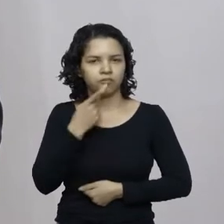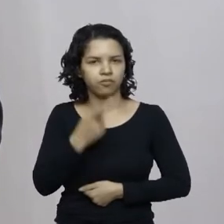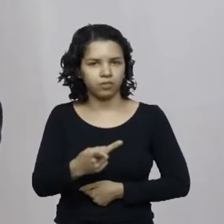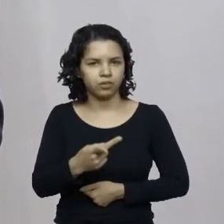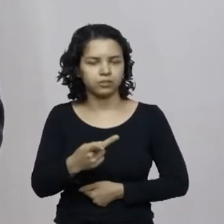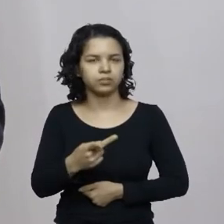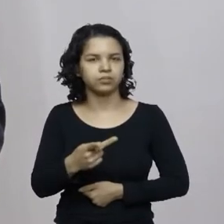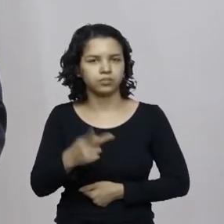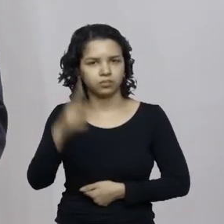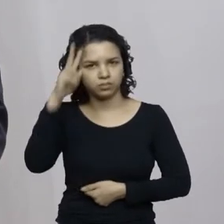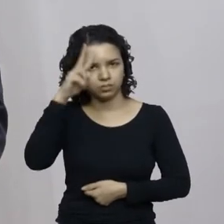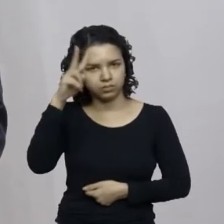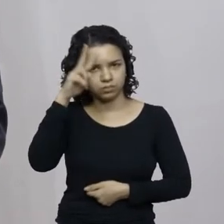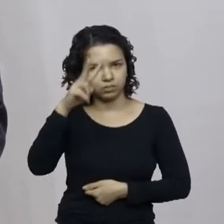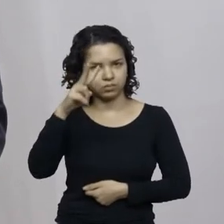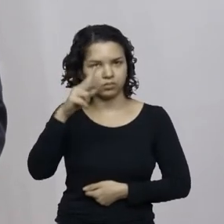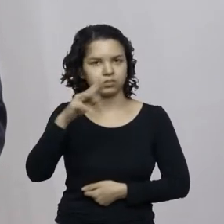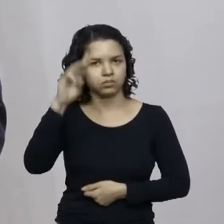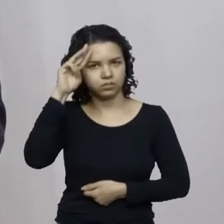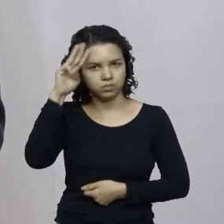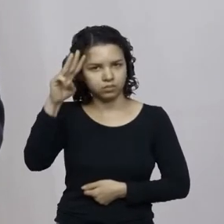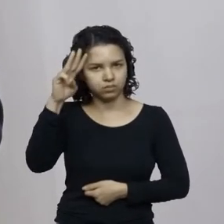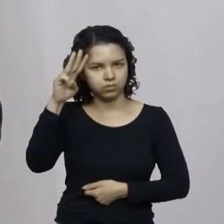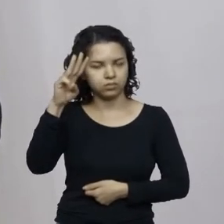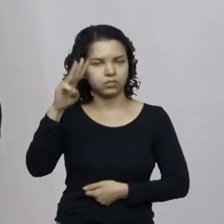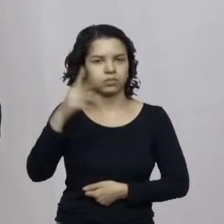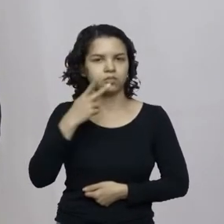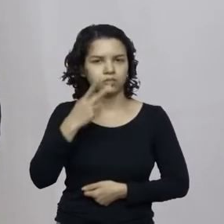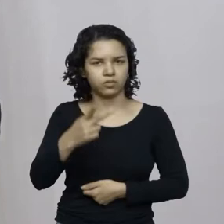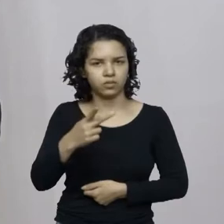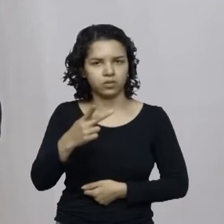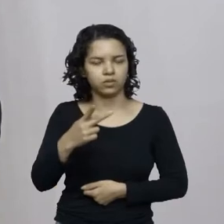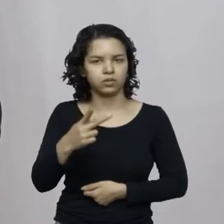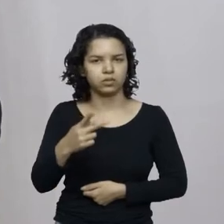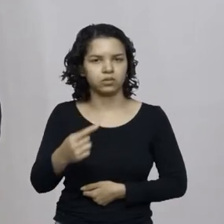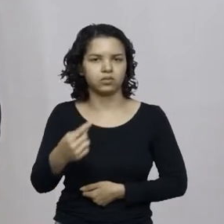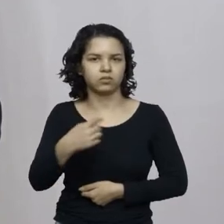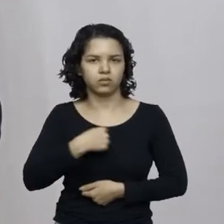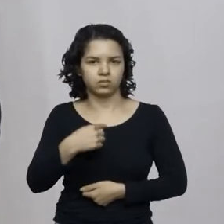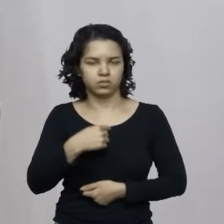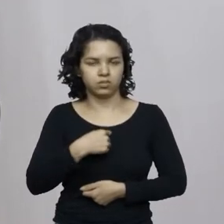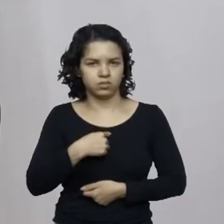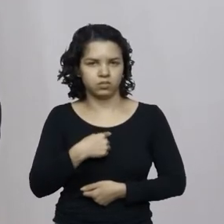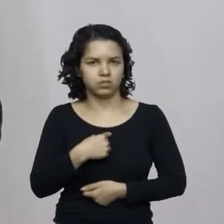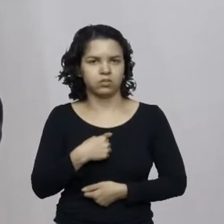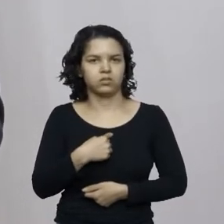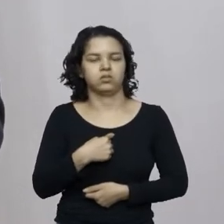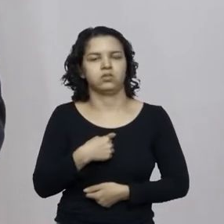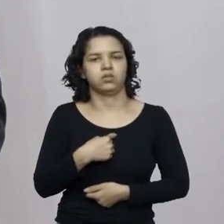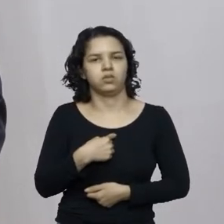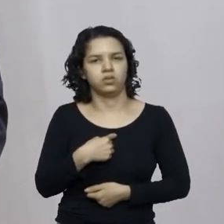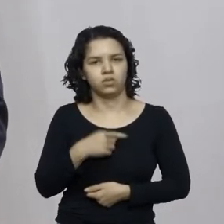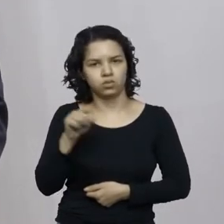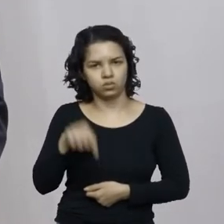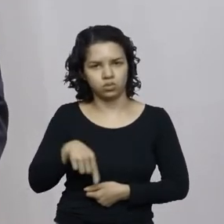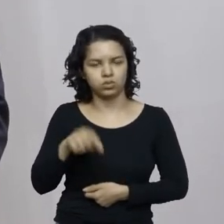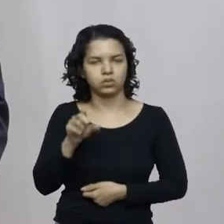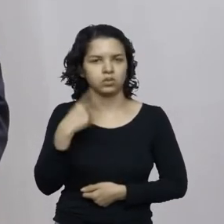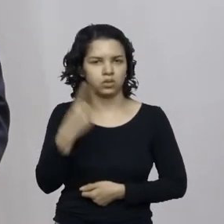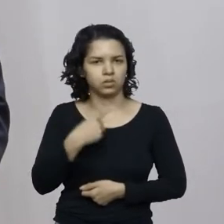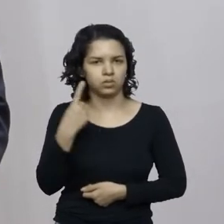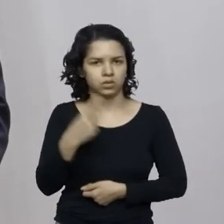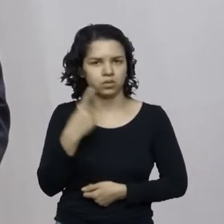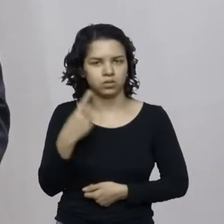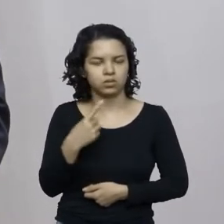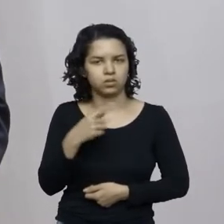se lembrar, Carlos Moisés, apontava o indicador contra o próprio peito e dizia eu sou o deputado, o